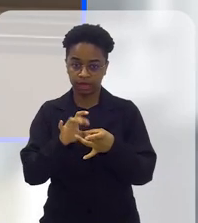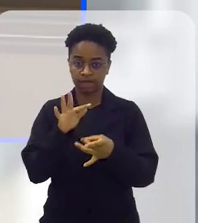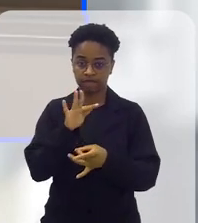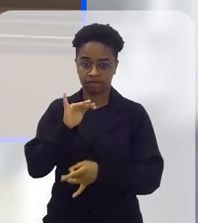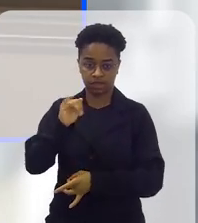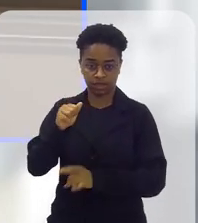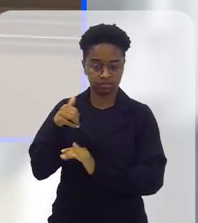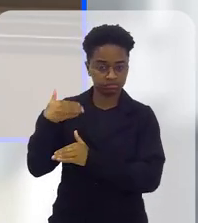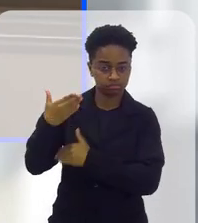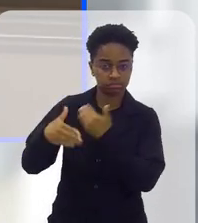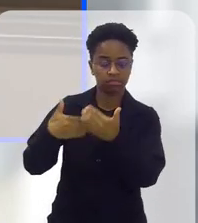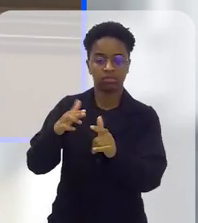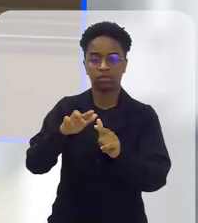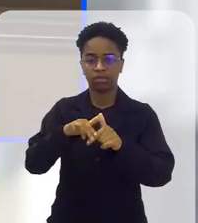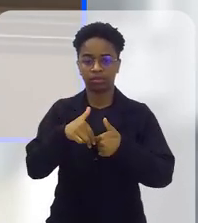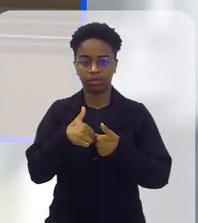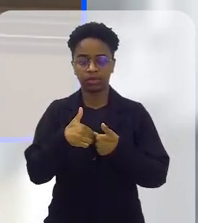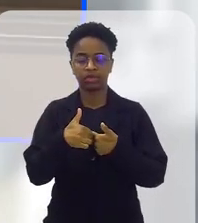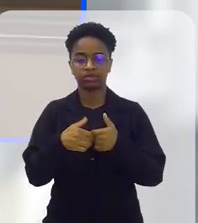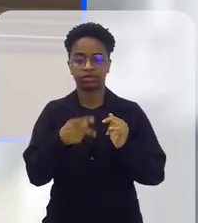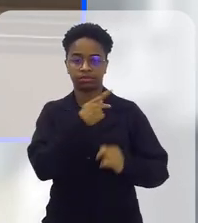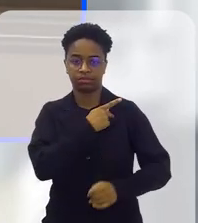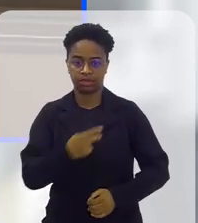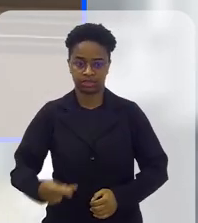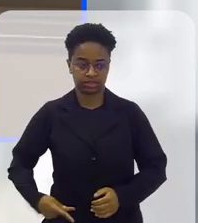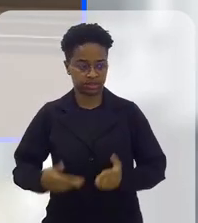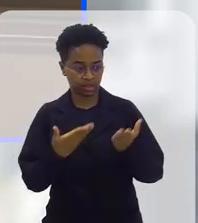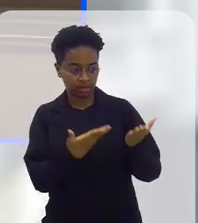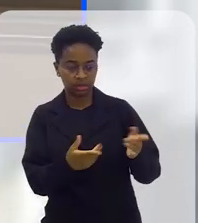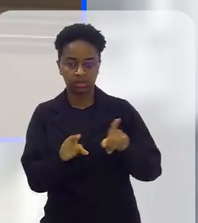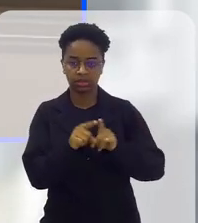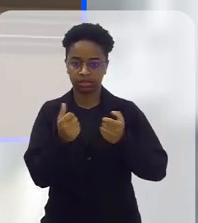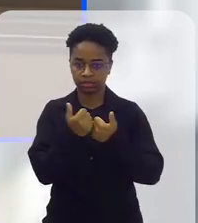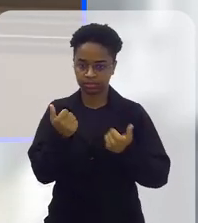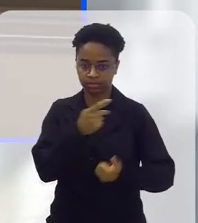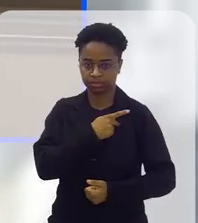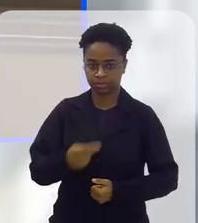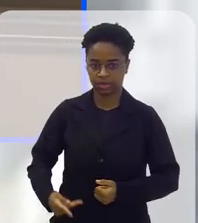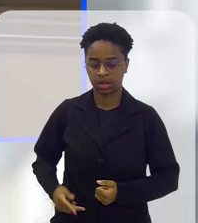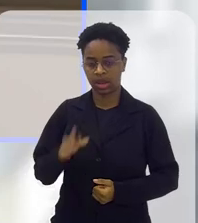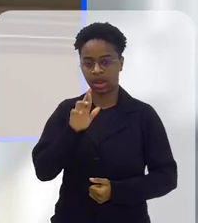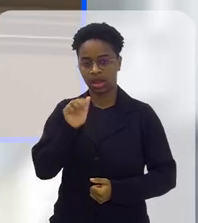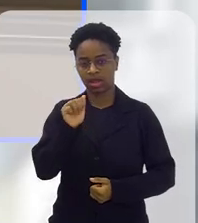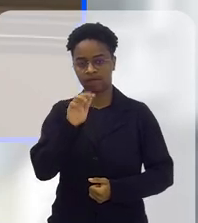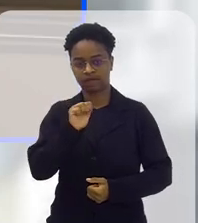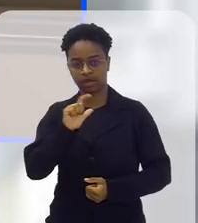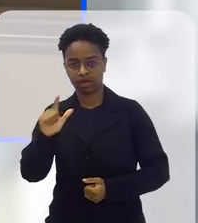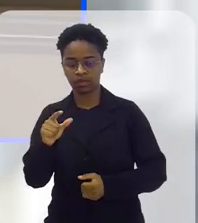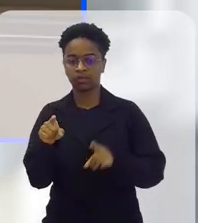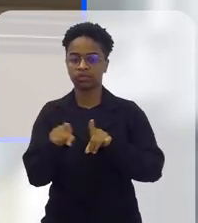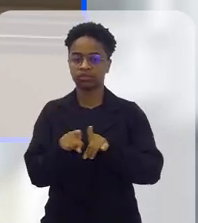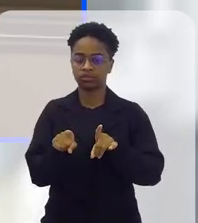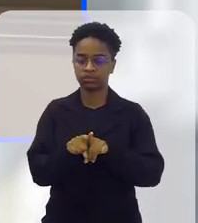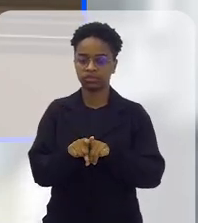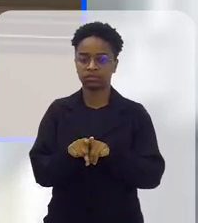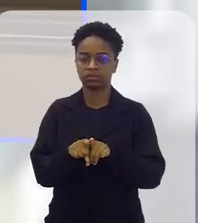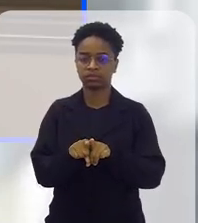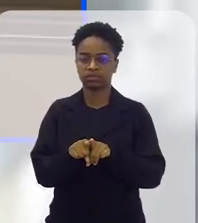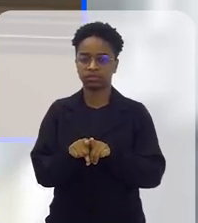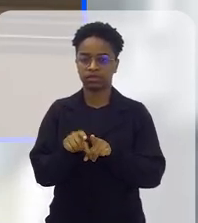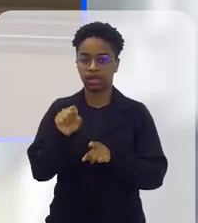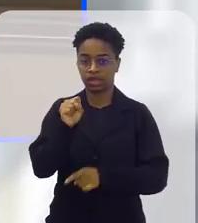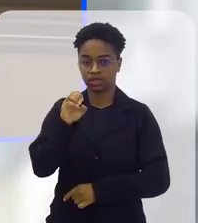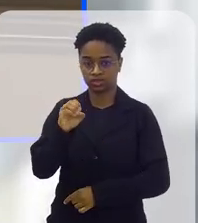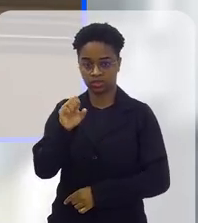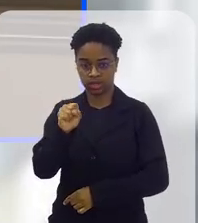da FIA, esse crescimento todo aí, através da nossa presidenta da FIA, através do nosso vice-presidente Rafael, através do nosso